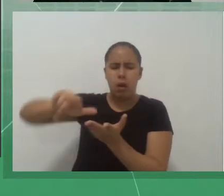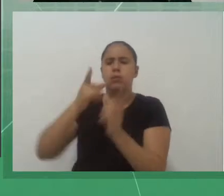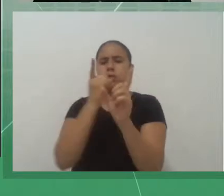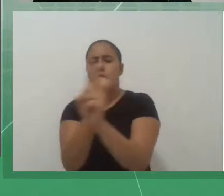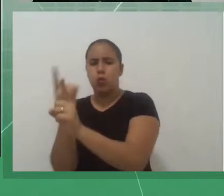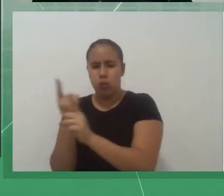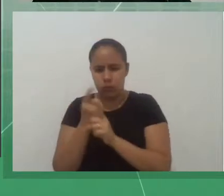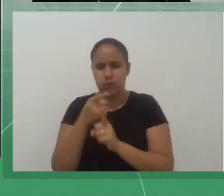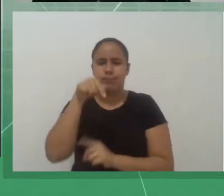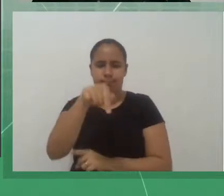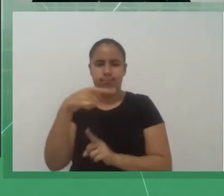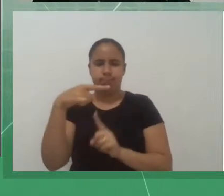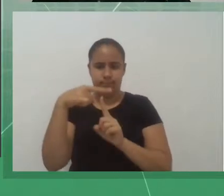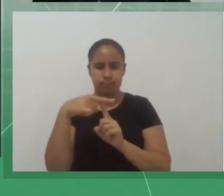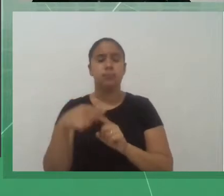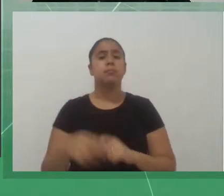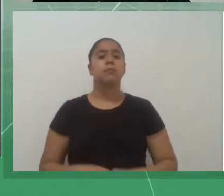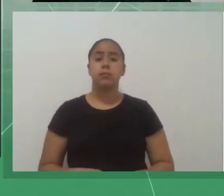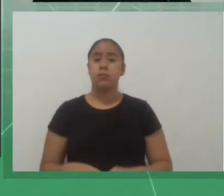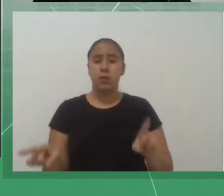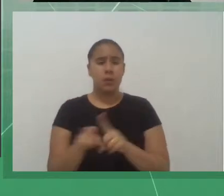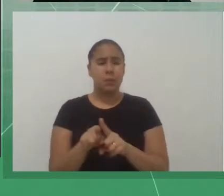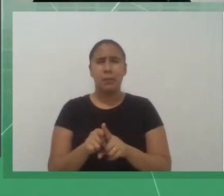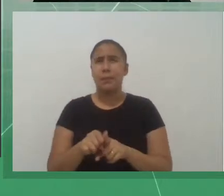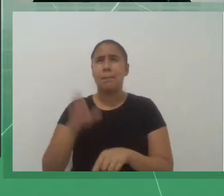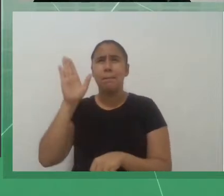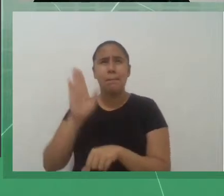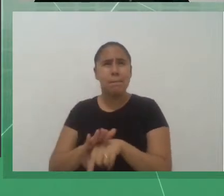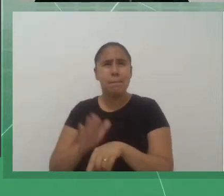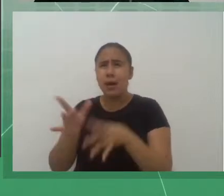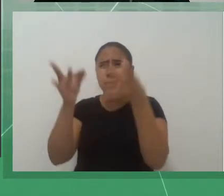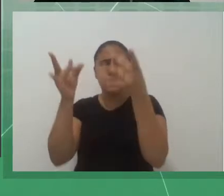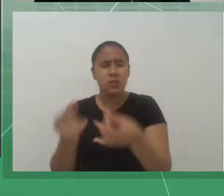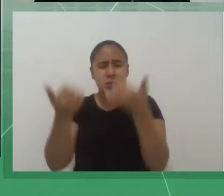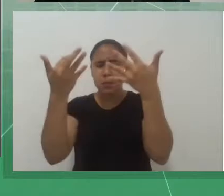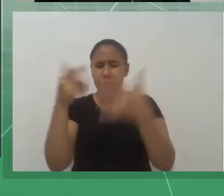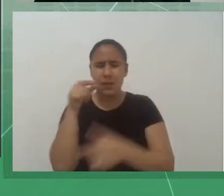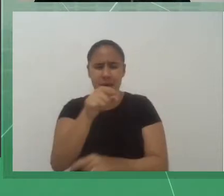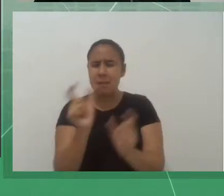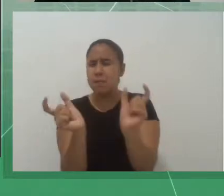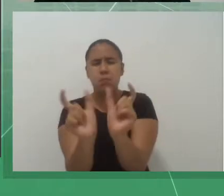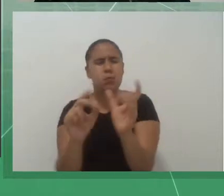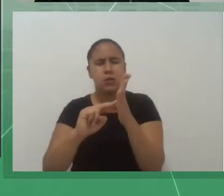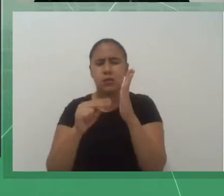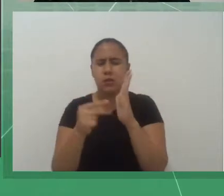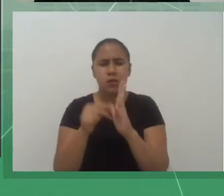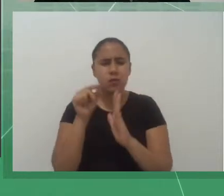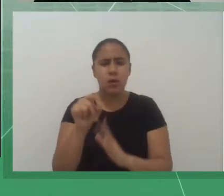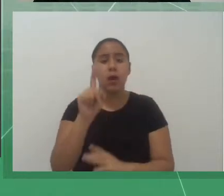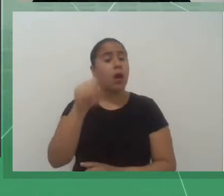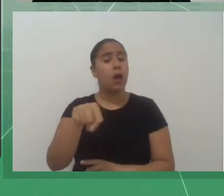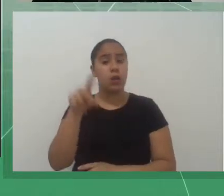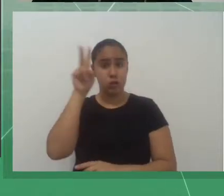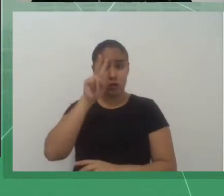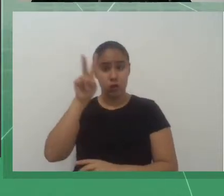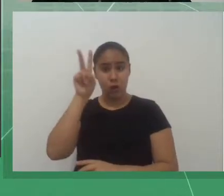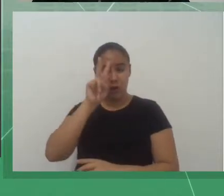bem mais específica de graphic novel seria a seguinte, são histórias produzidas em quadrinhos,